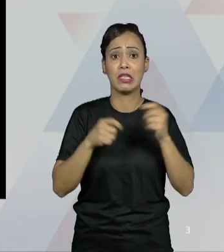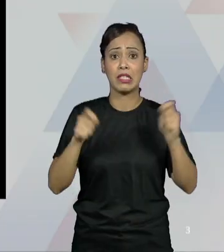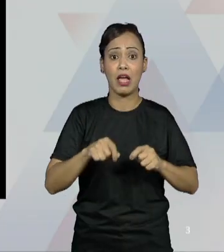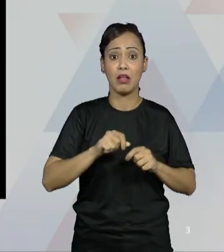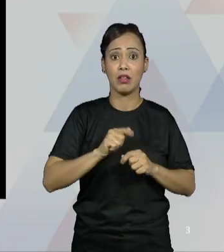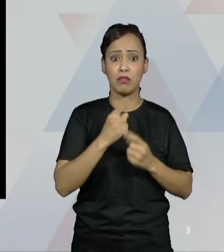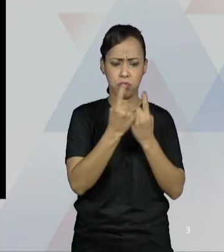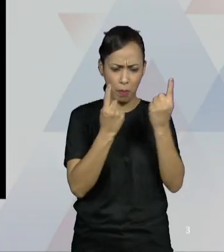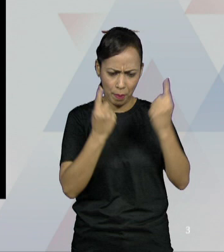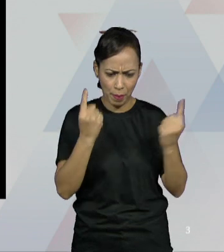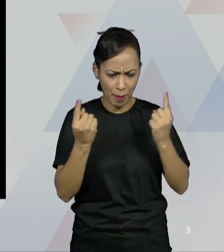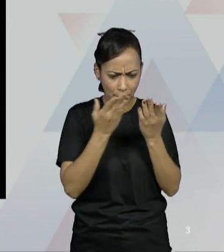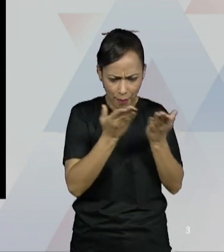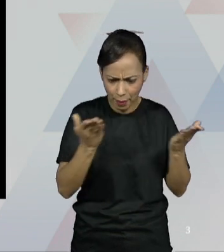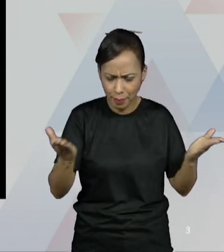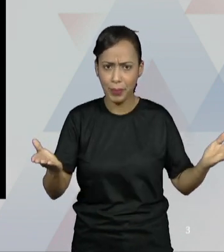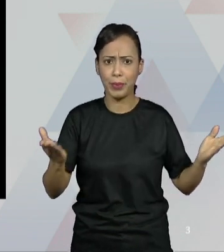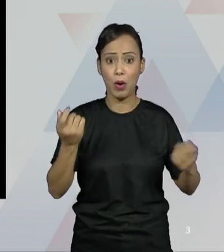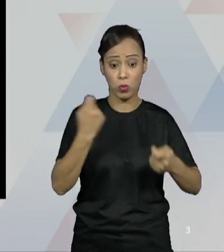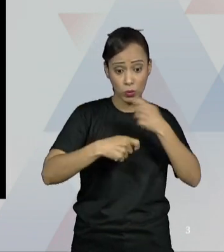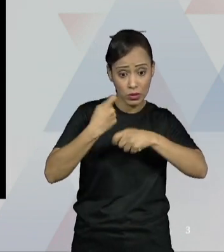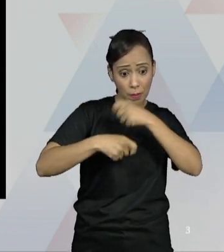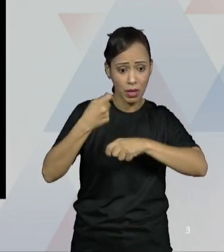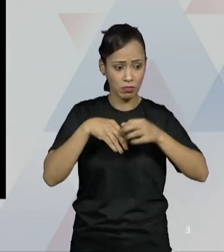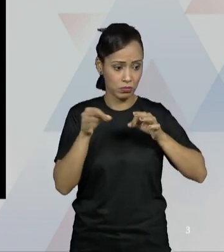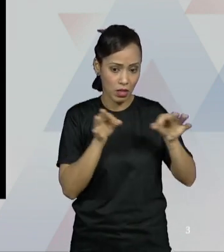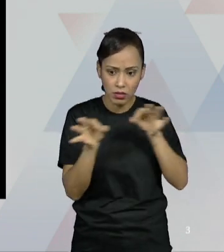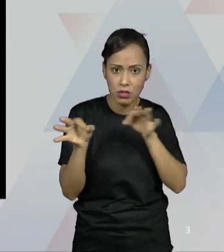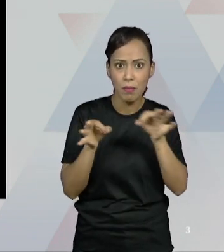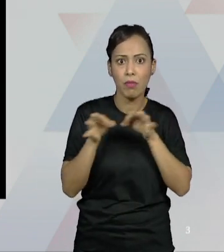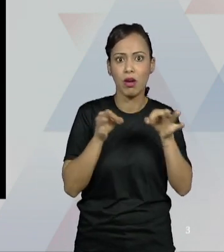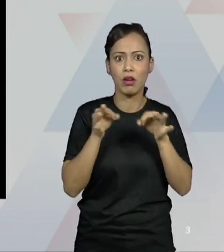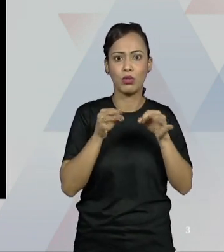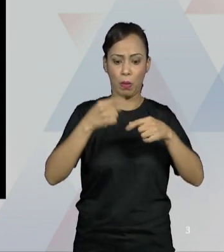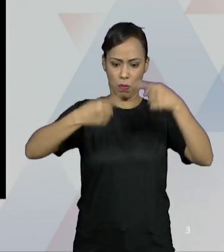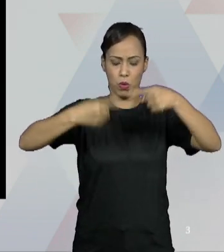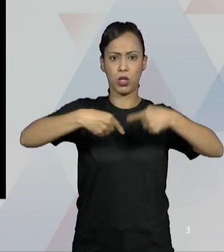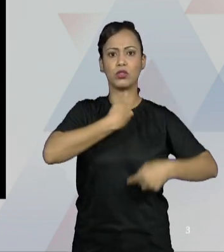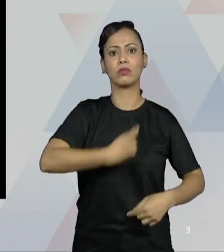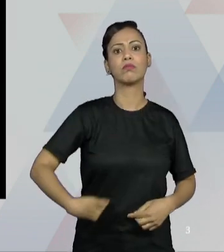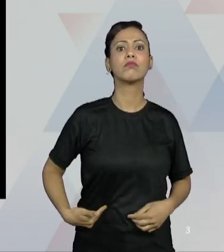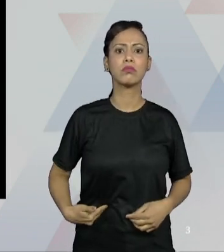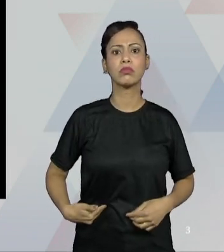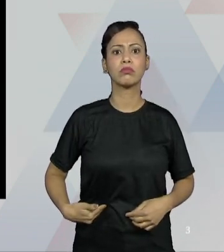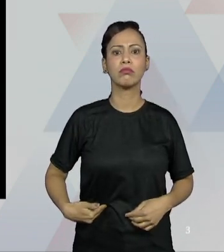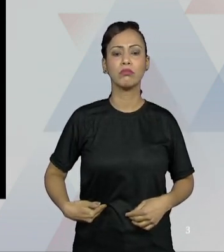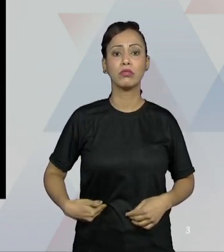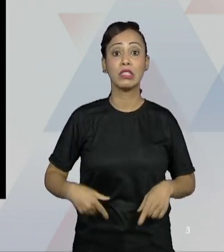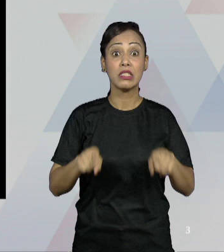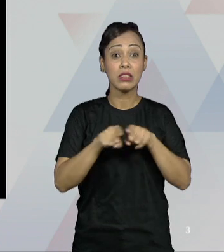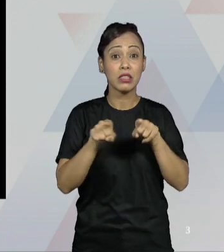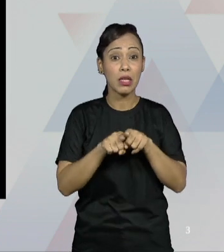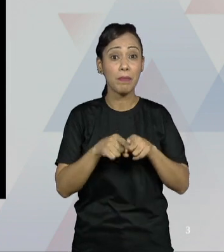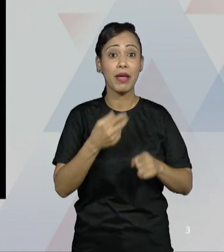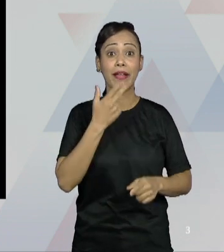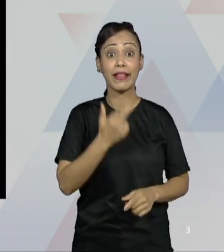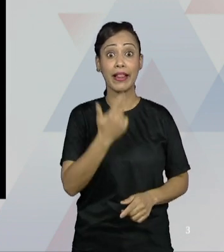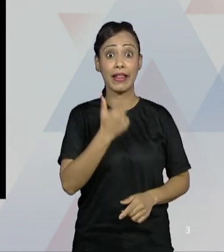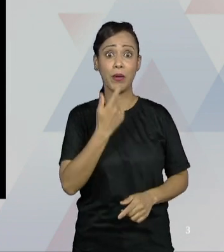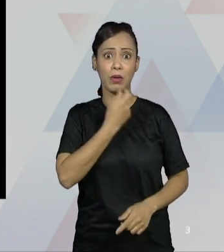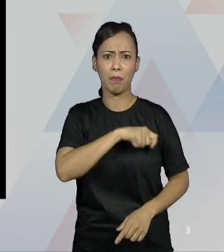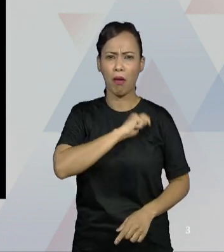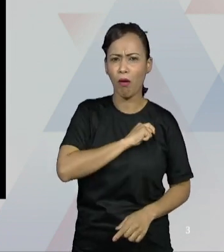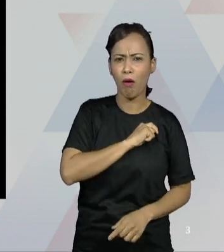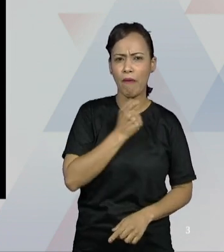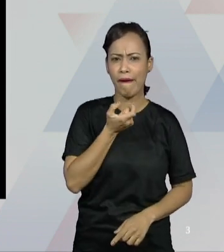metodologia, orçamento, planejamento, políticas públicas, a parte de línguas, espanhol,